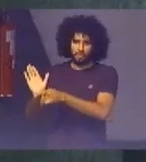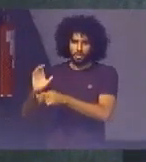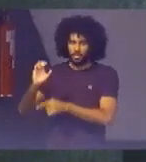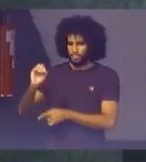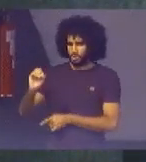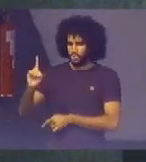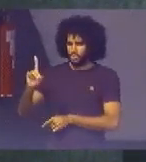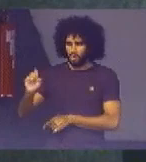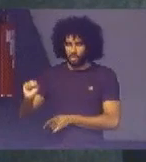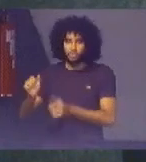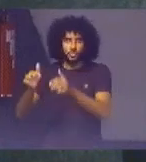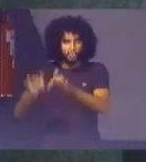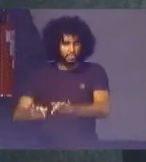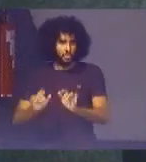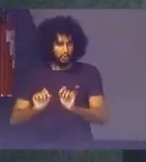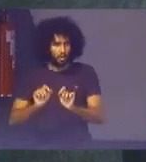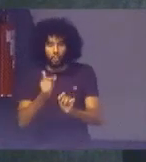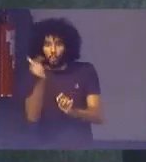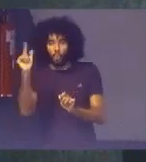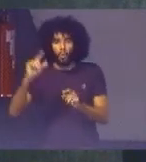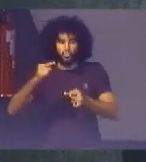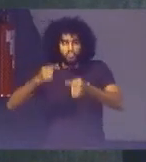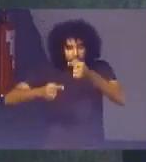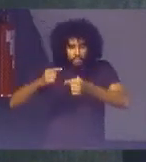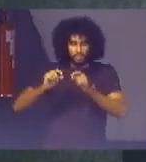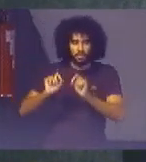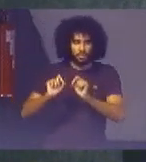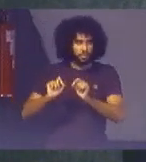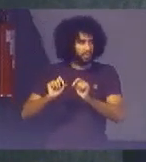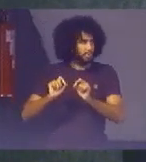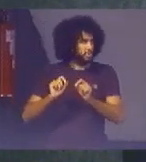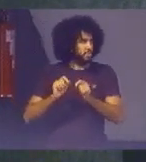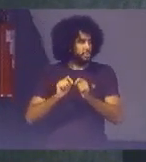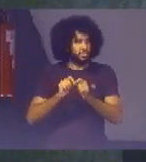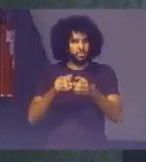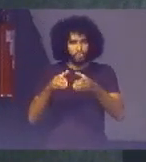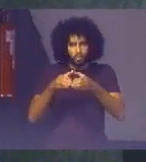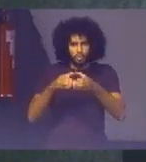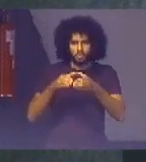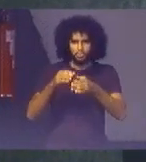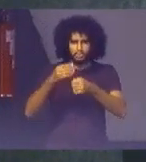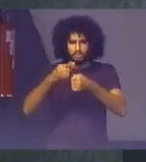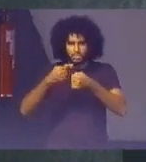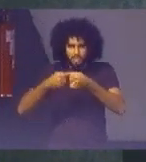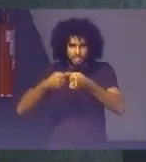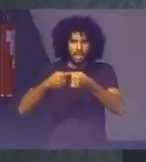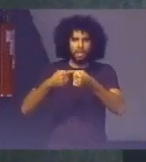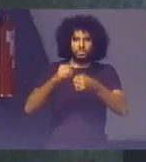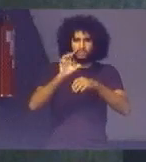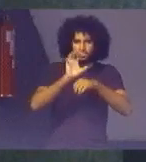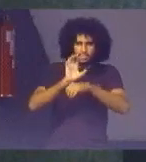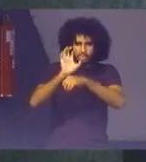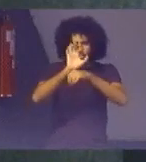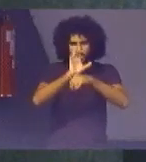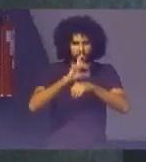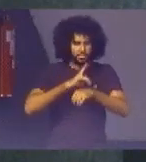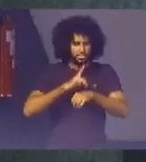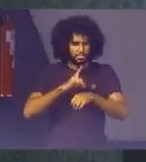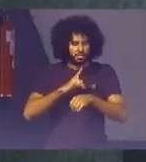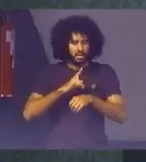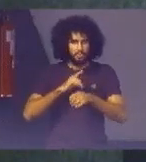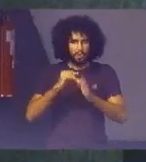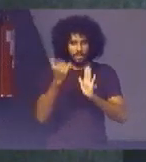por fim O outro desafio É mobilizar Estados Municípios E sociedade Para implementação De ações convergentes Na agenda